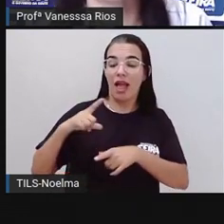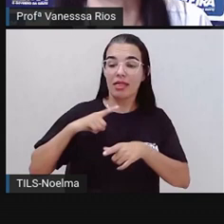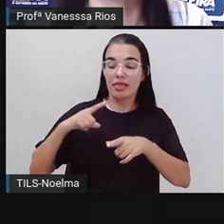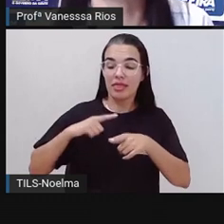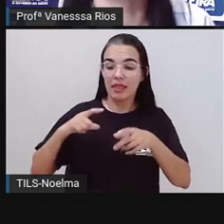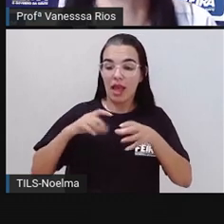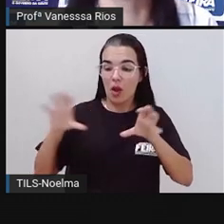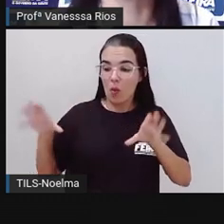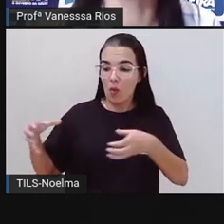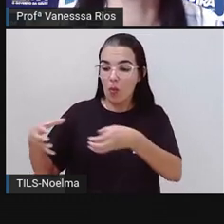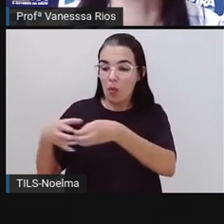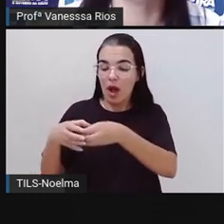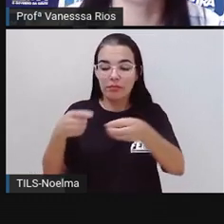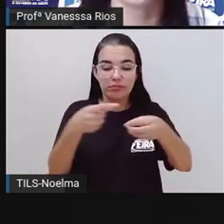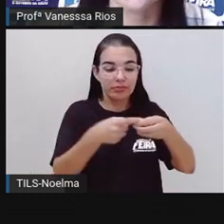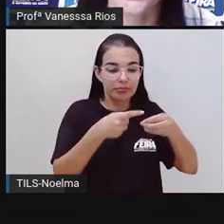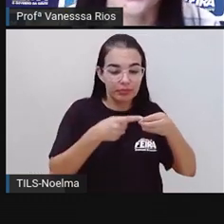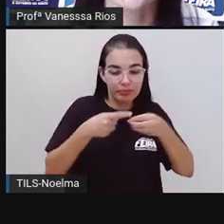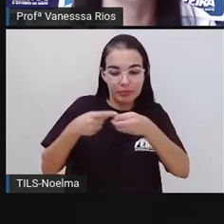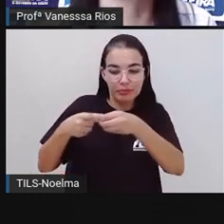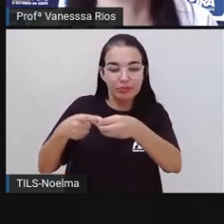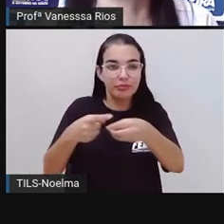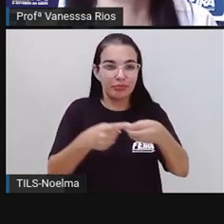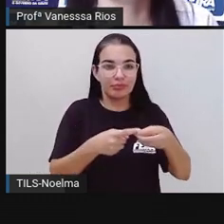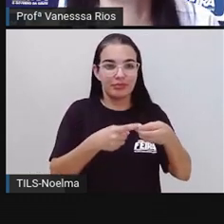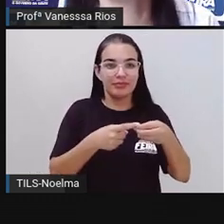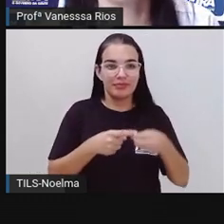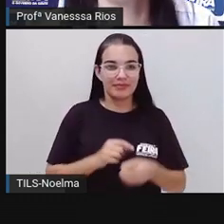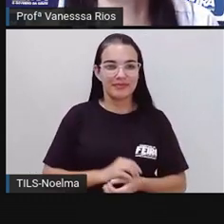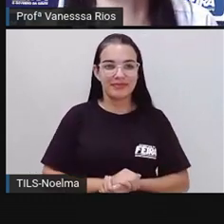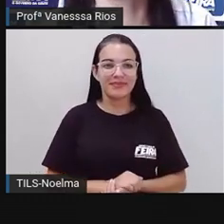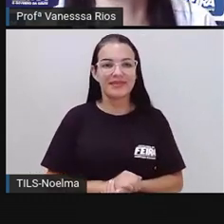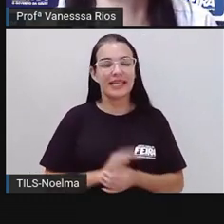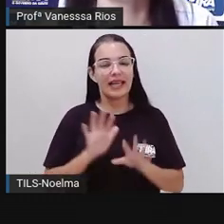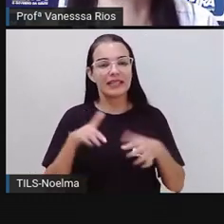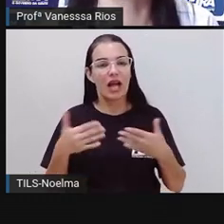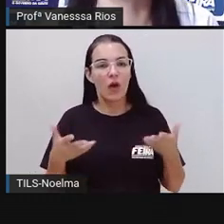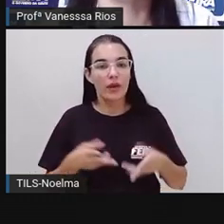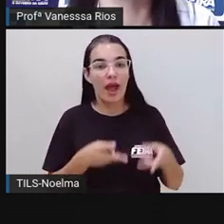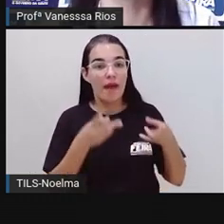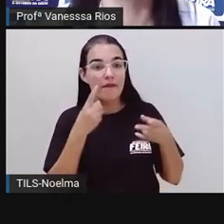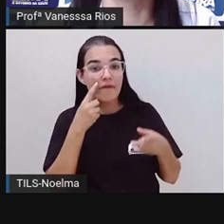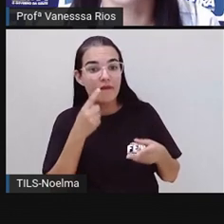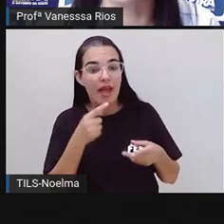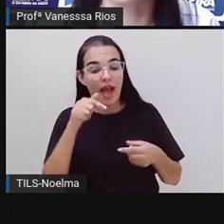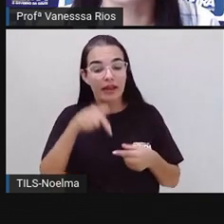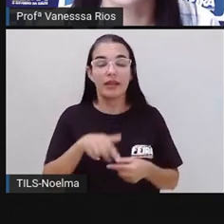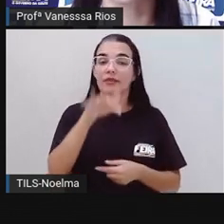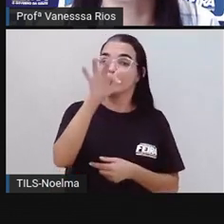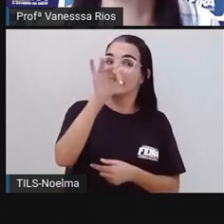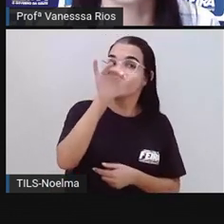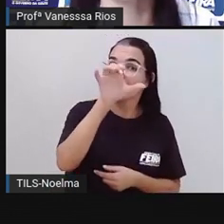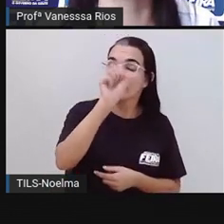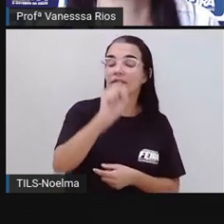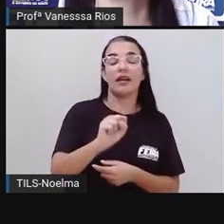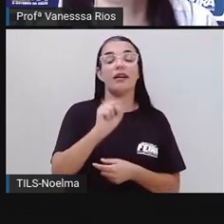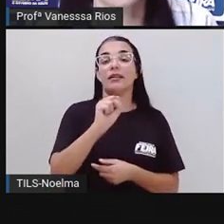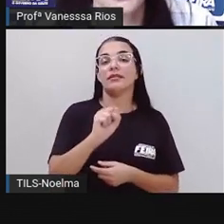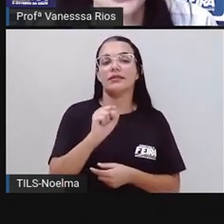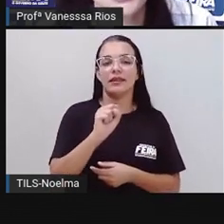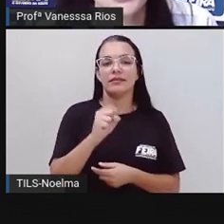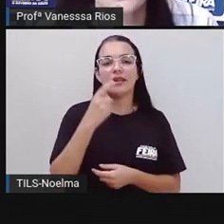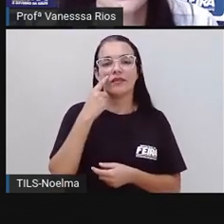formada por distritos. E aí a gente vai observar em relação a nossa cidade, que é